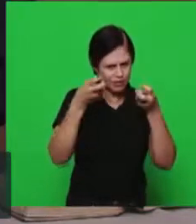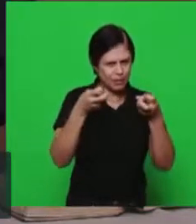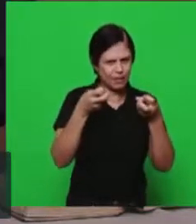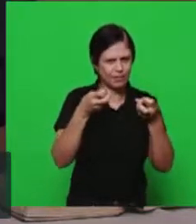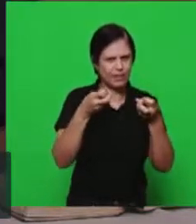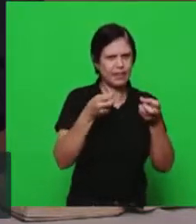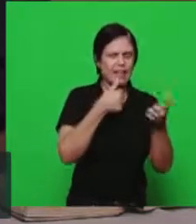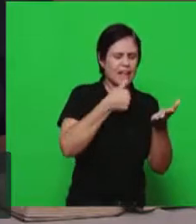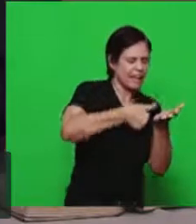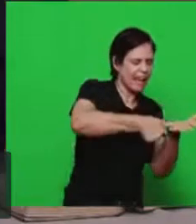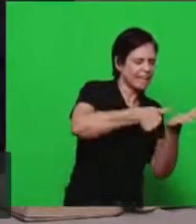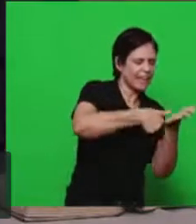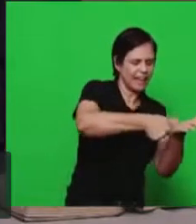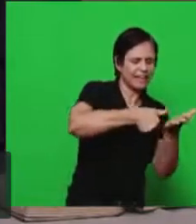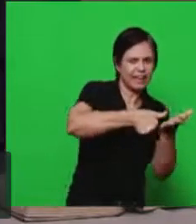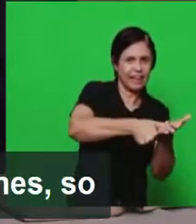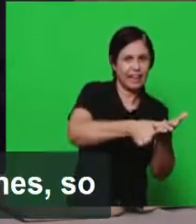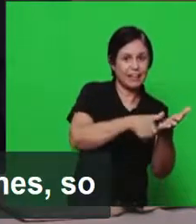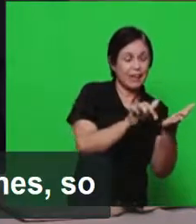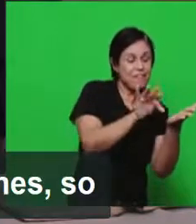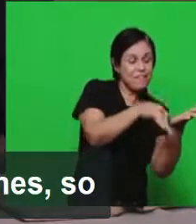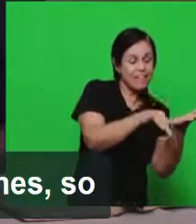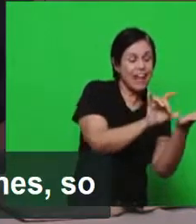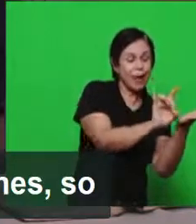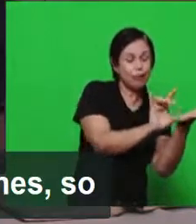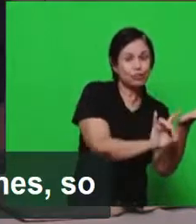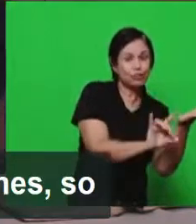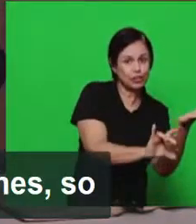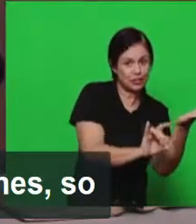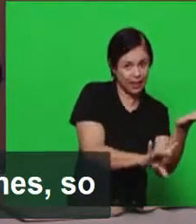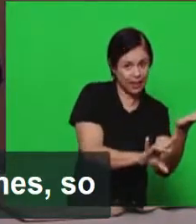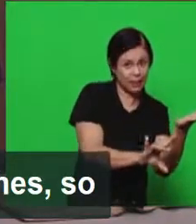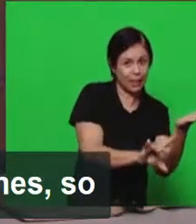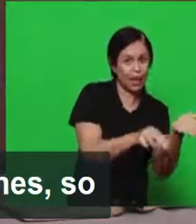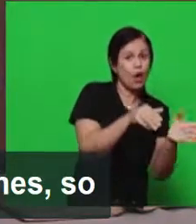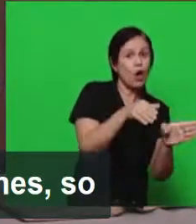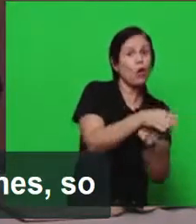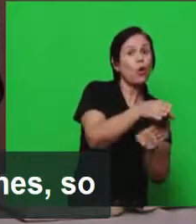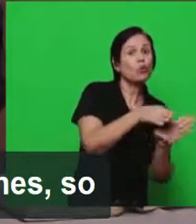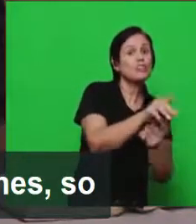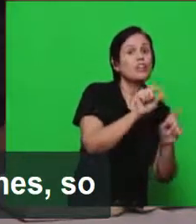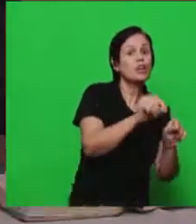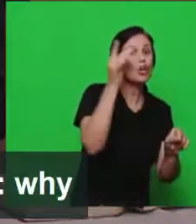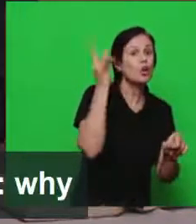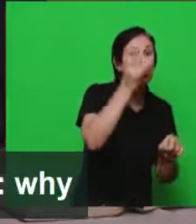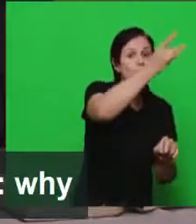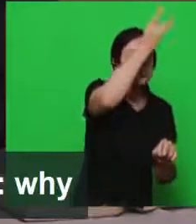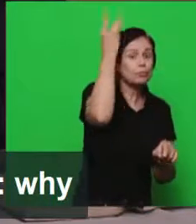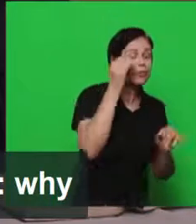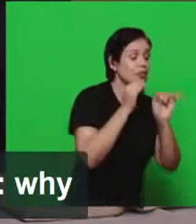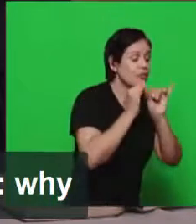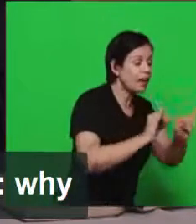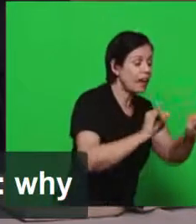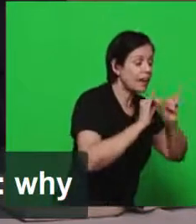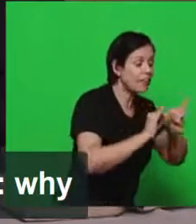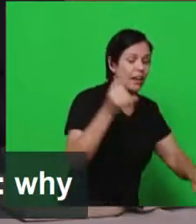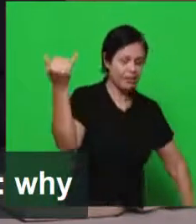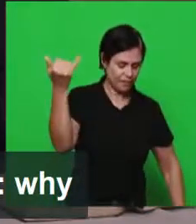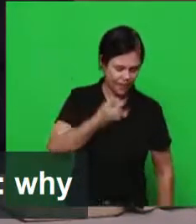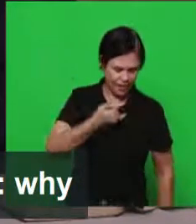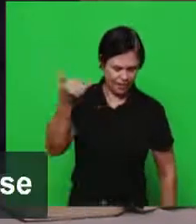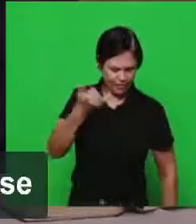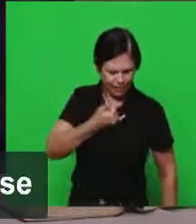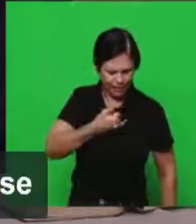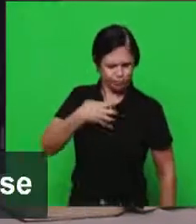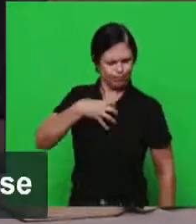diz aquele que tem ouvidos ouça o que o espírito diz às igrejas então a expressão quer mostrar o seguinte